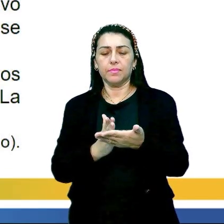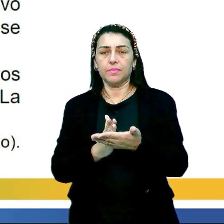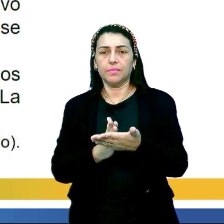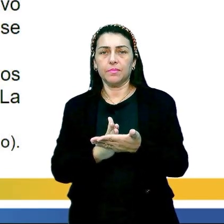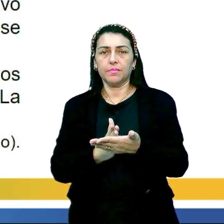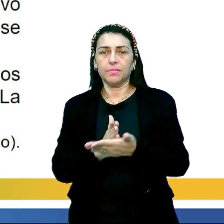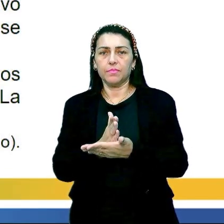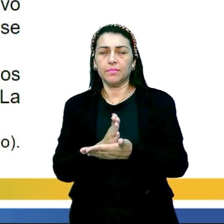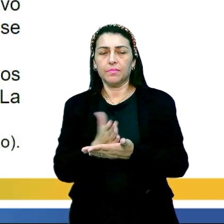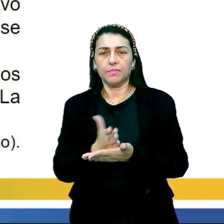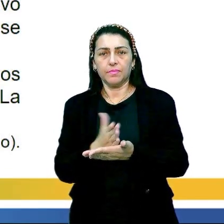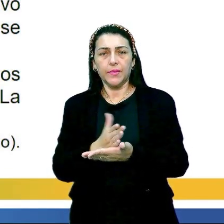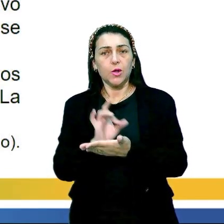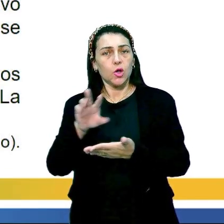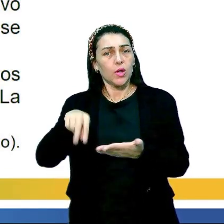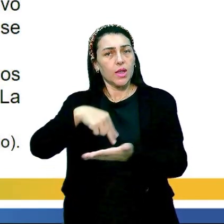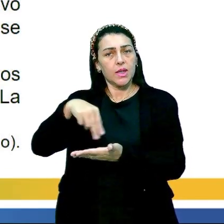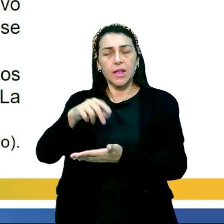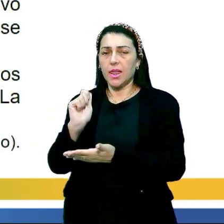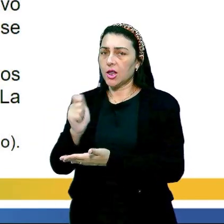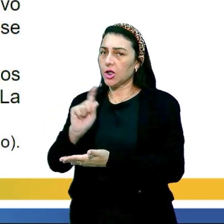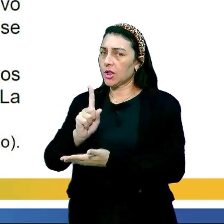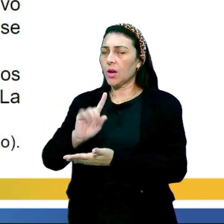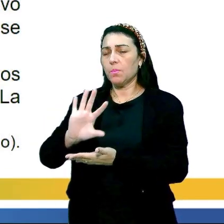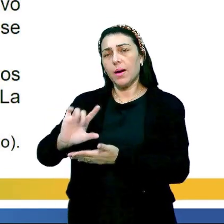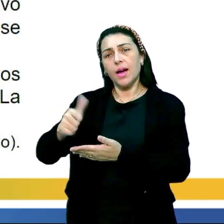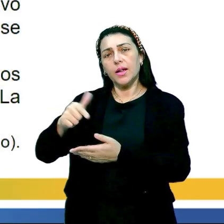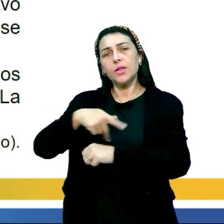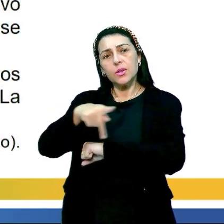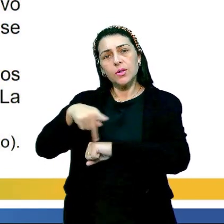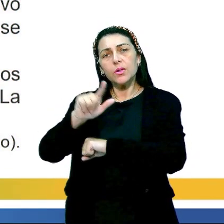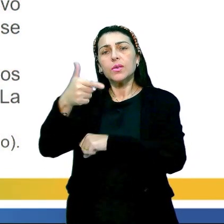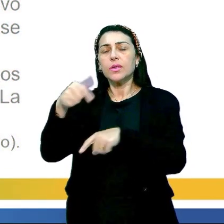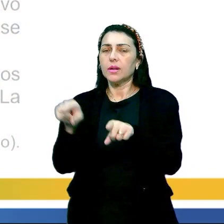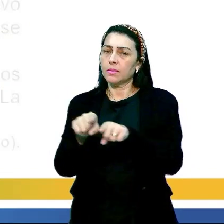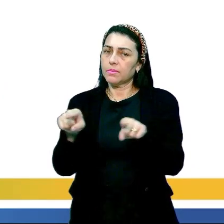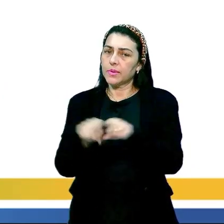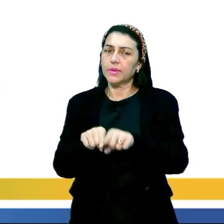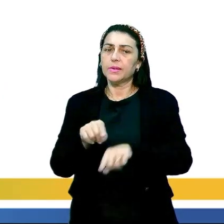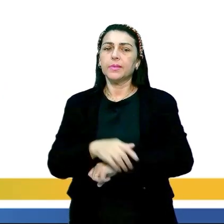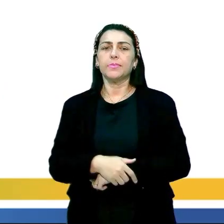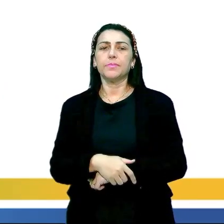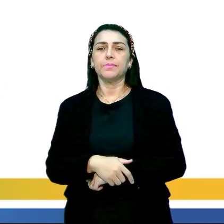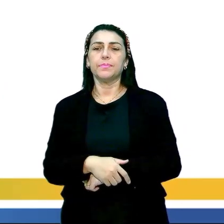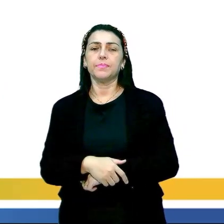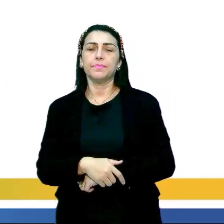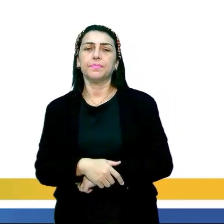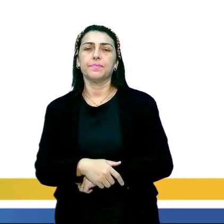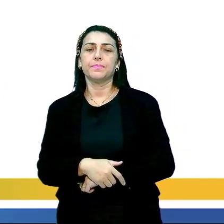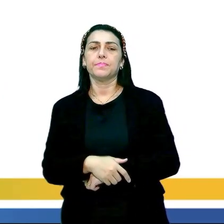país. O tango não é só dançado na Argentina, tá? Então, não pode ser também a letra B.